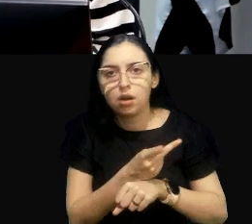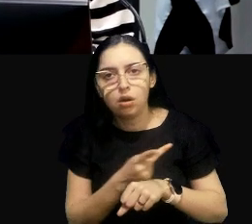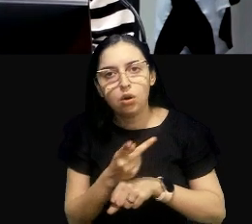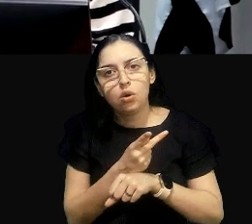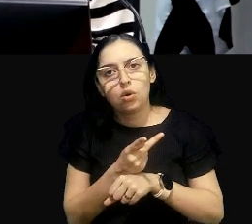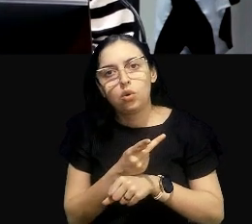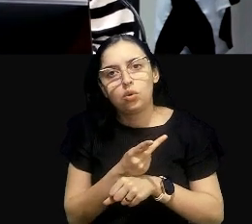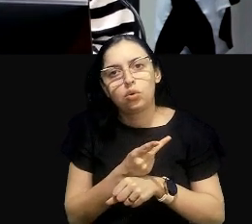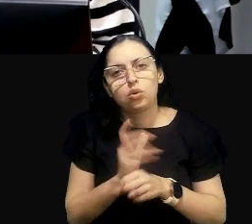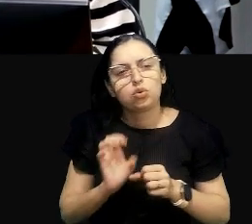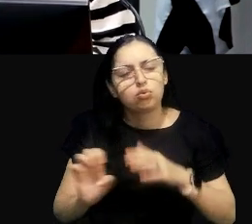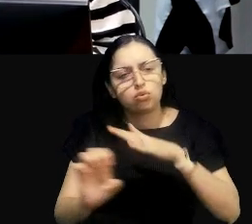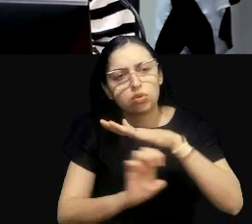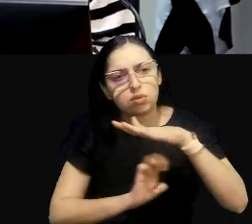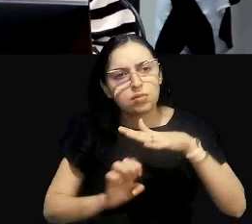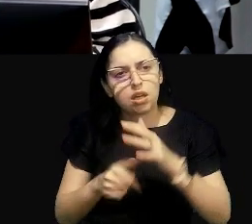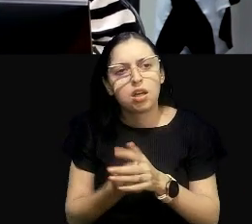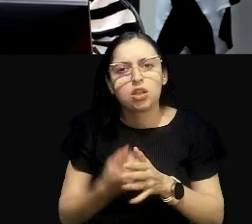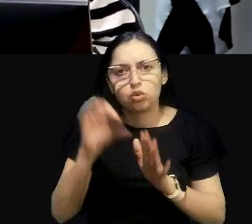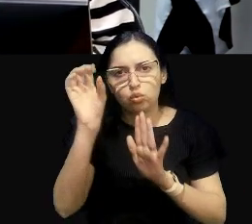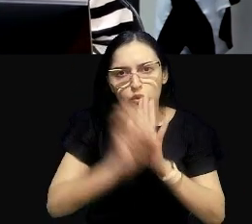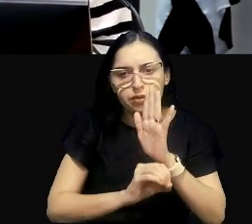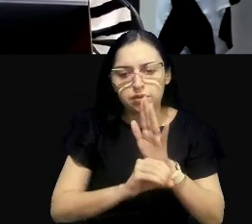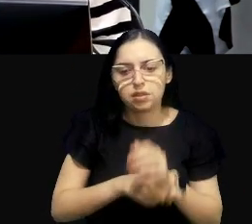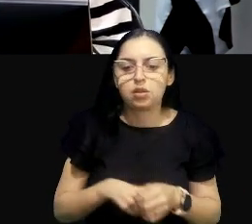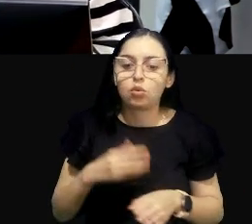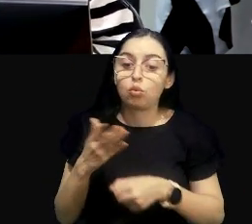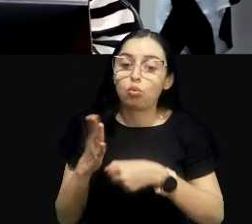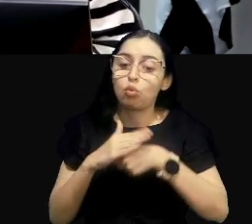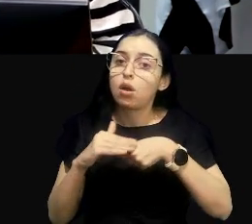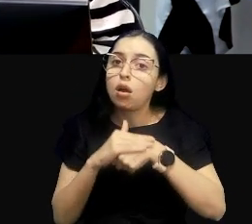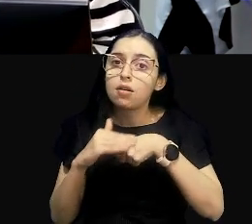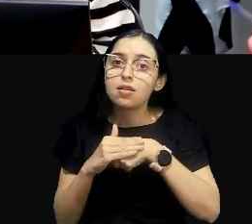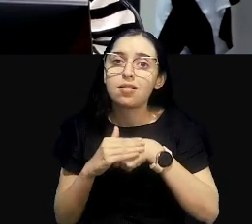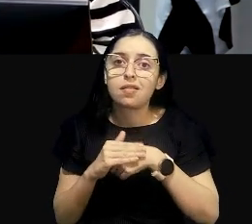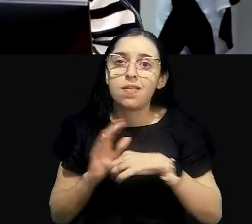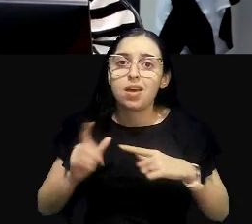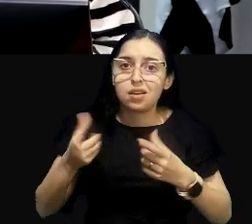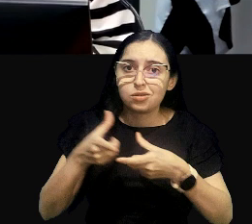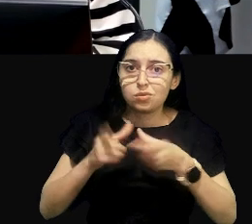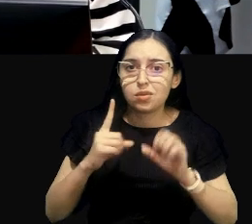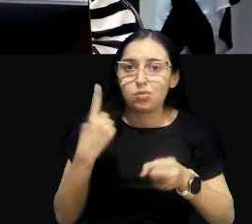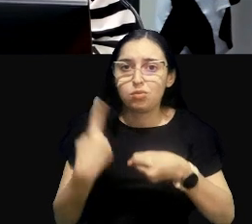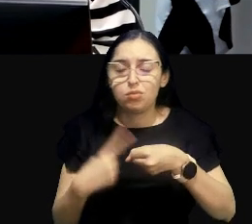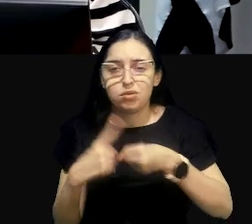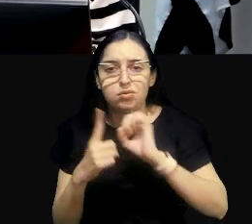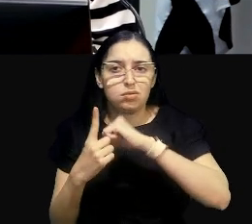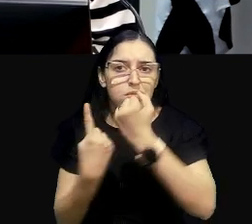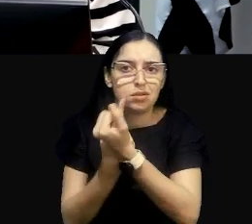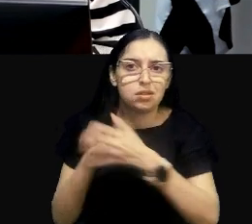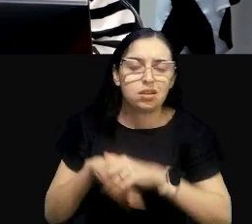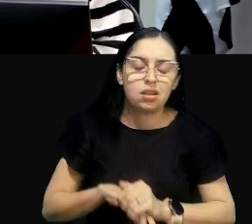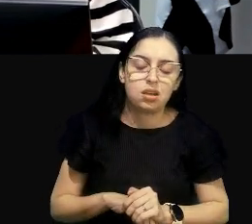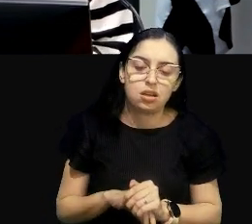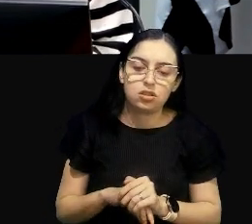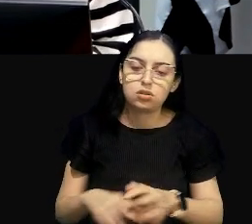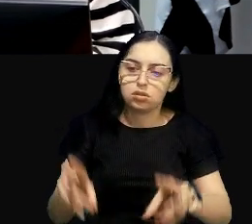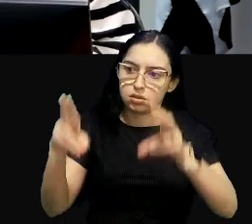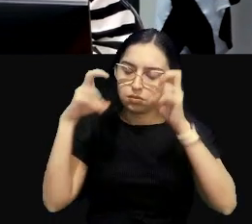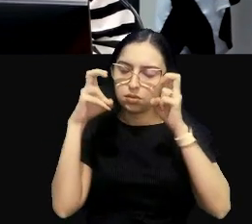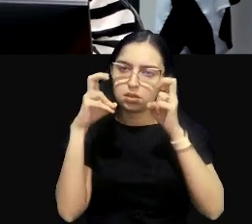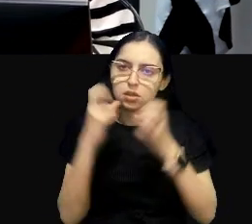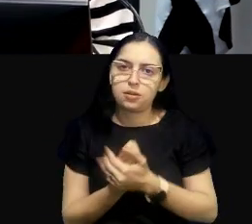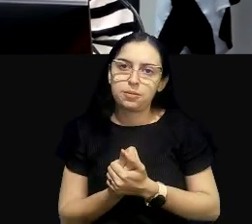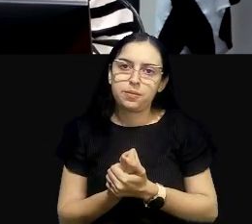órgãos específicos. Conversem com a comunidade. E, aí, eu chamo a atenção para